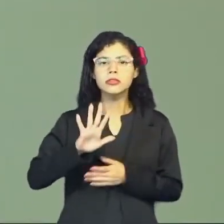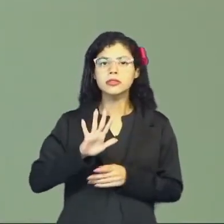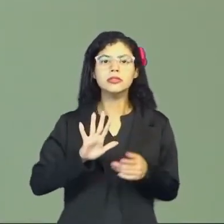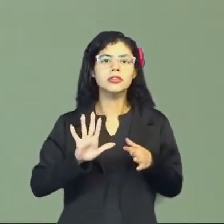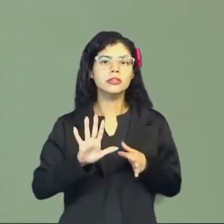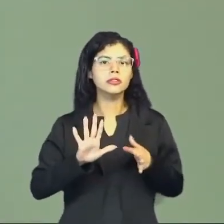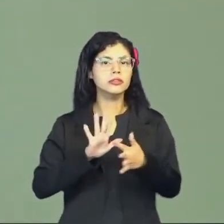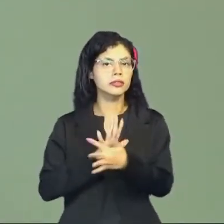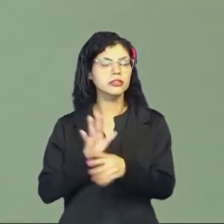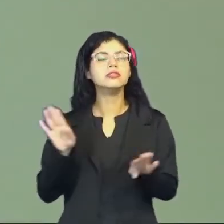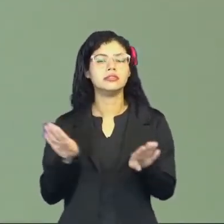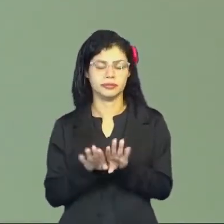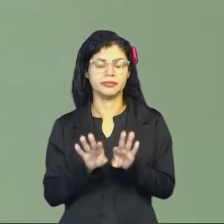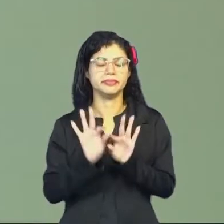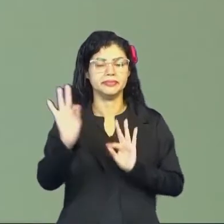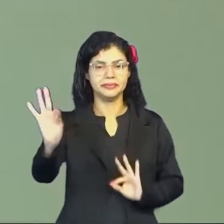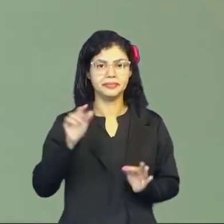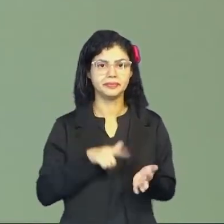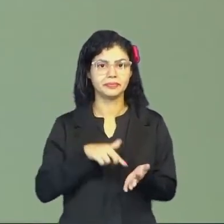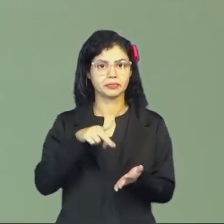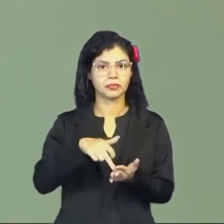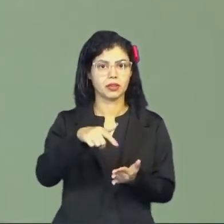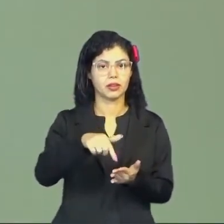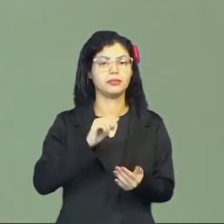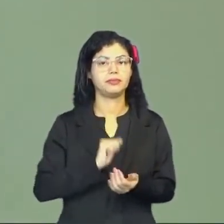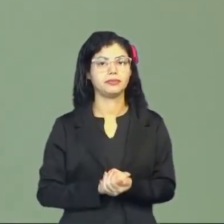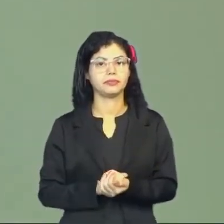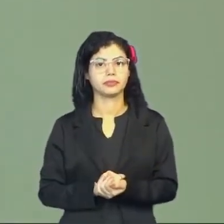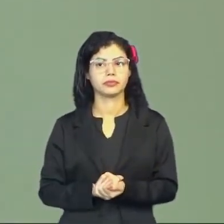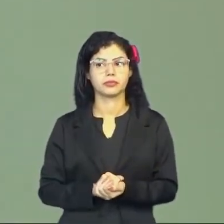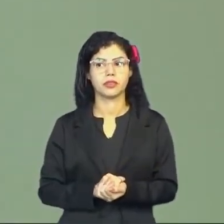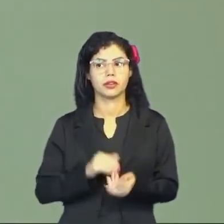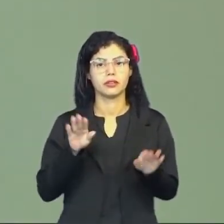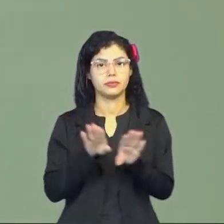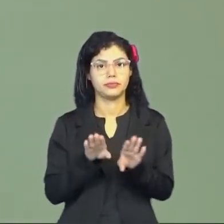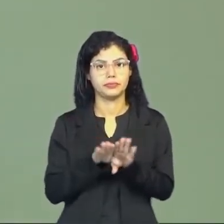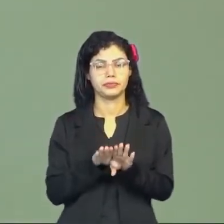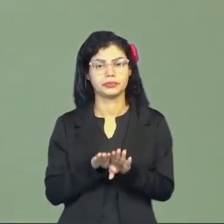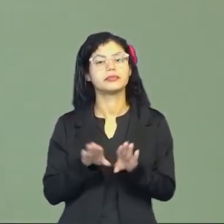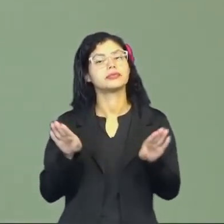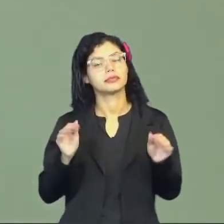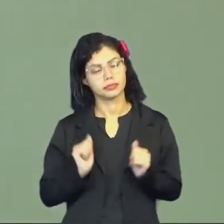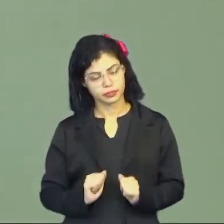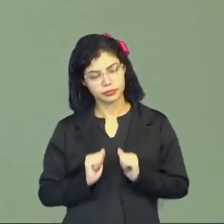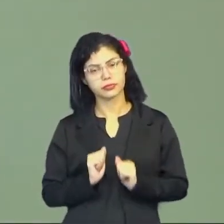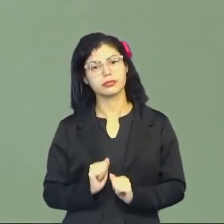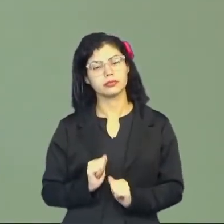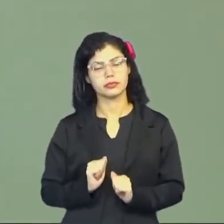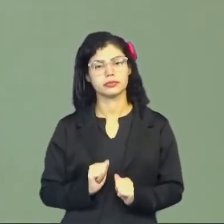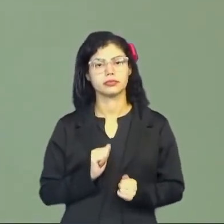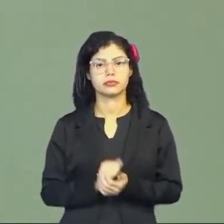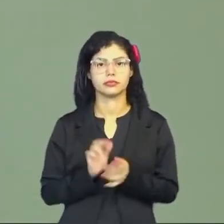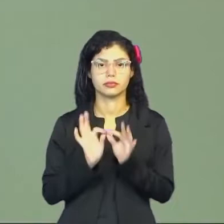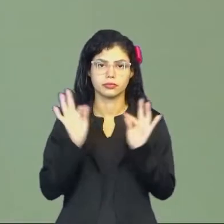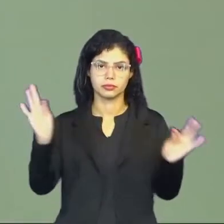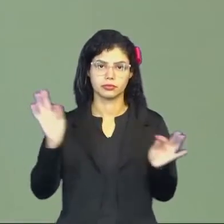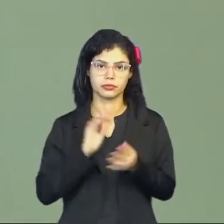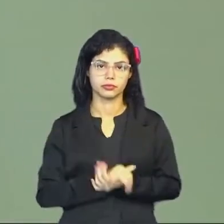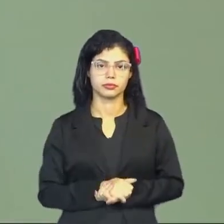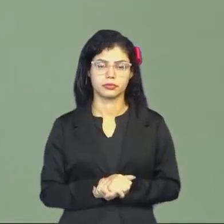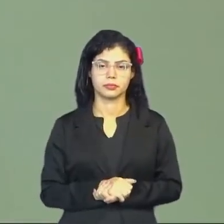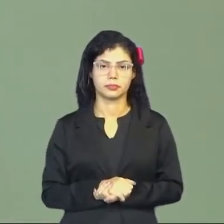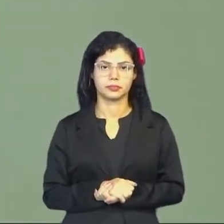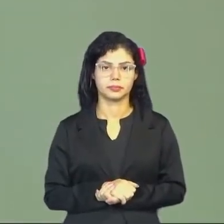também é medida. O passo, a gente andando, um, dois, também está trabalhando com